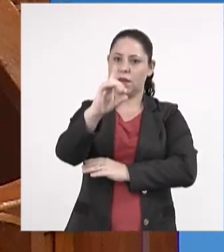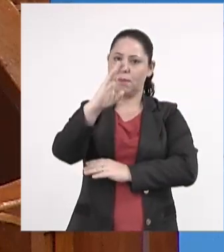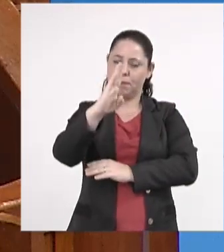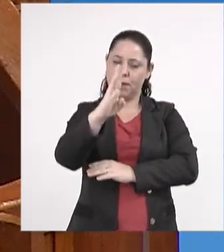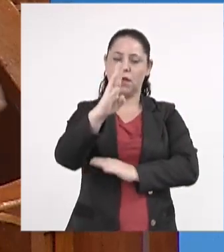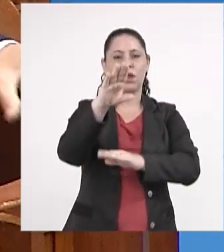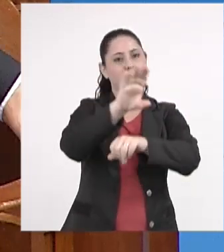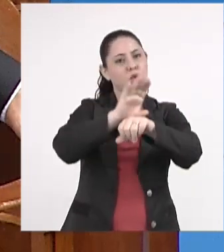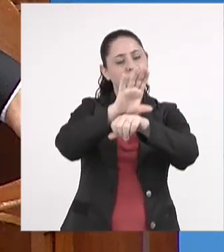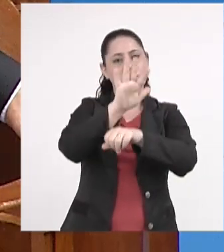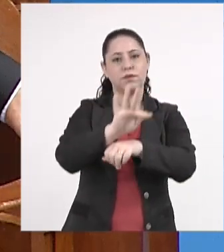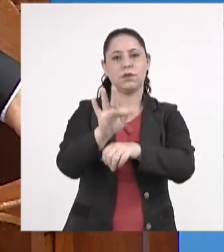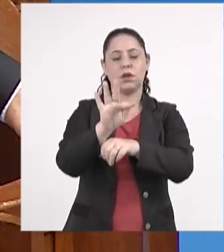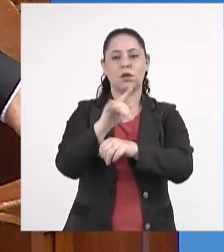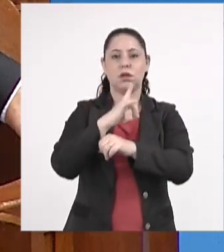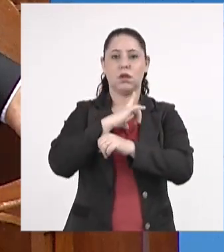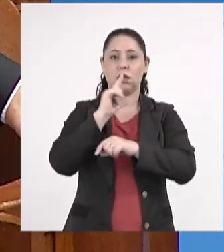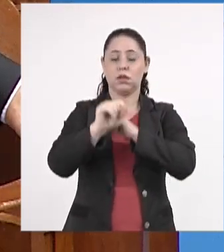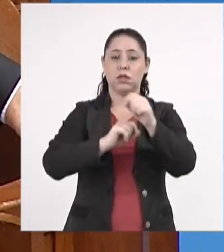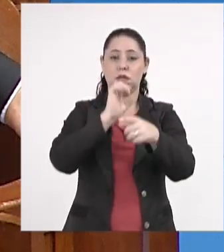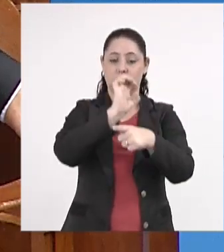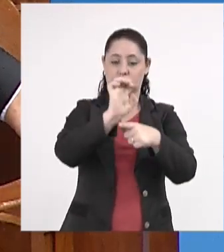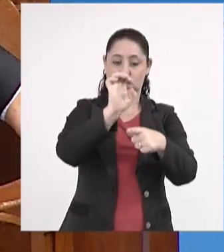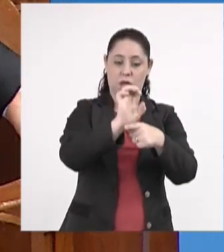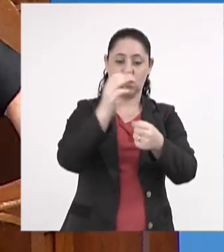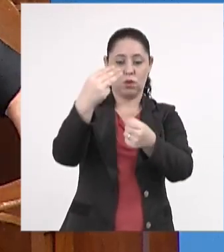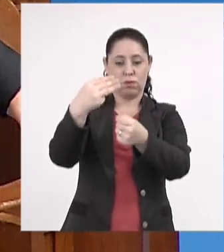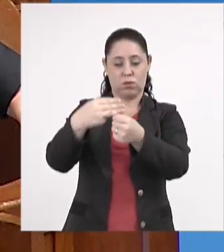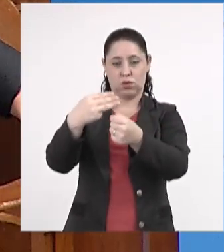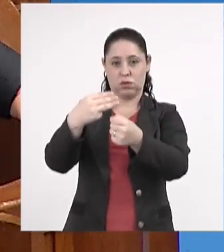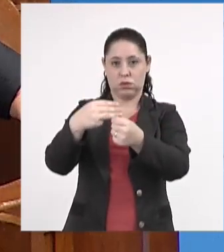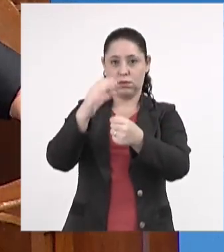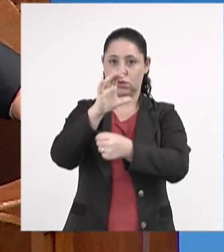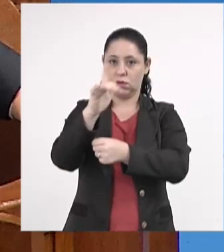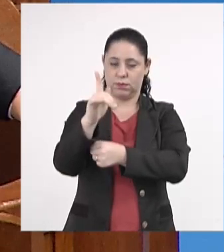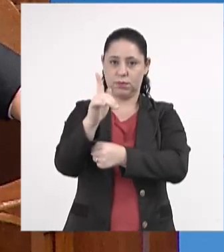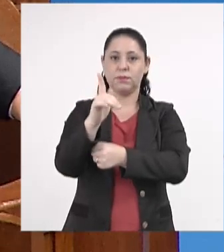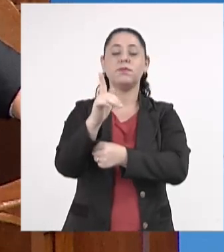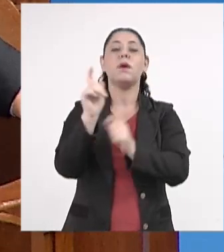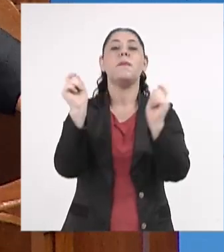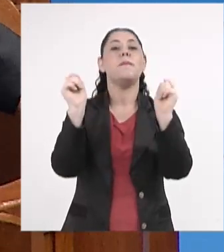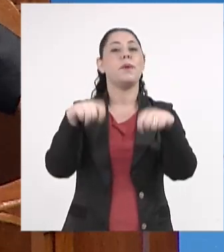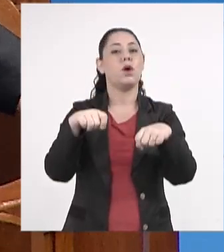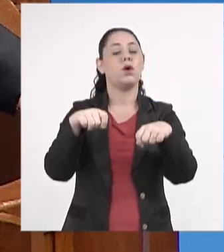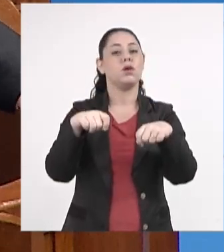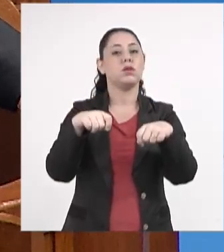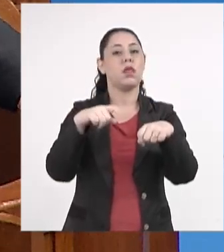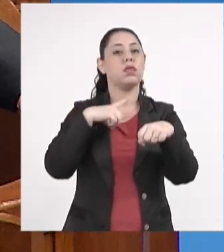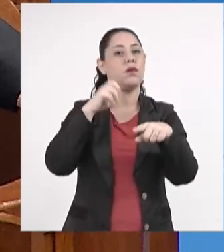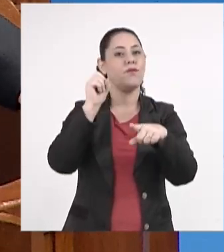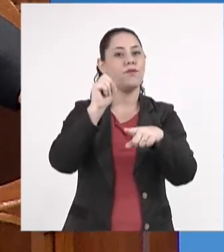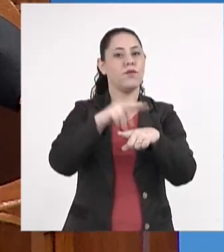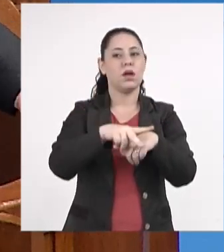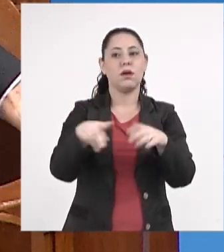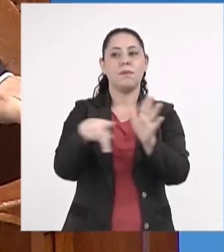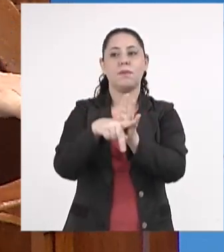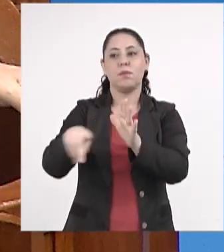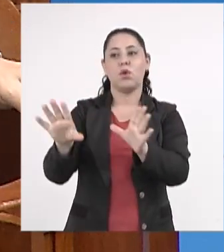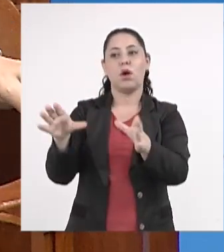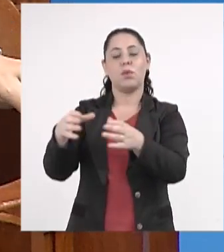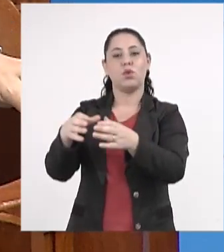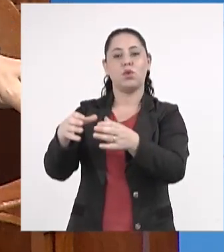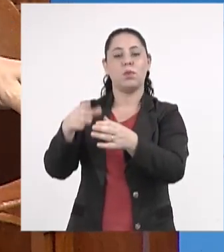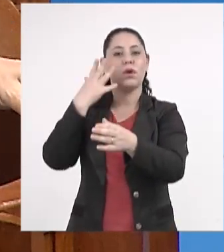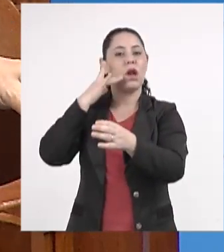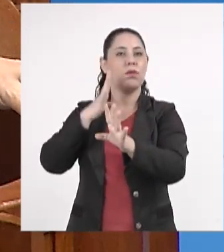na Constituição, para que Estado e município de Campo Grande possam garantir essas vagas às